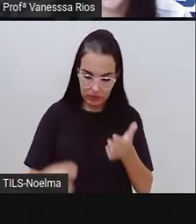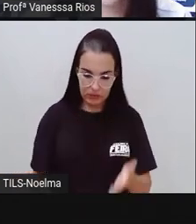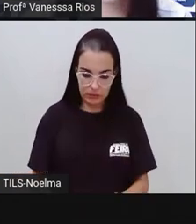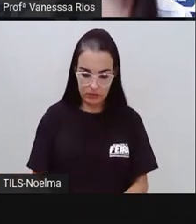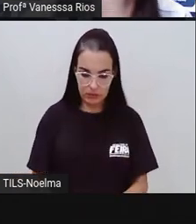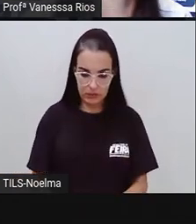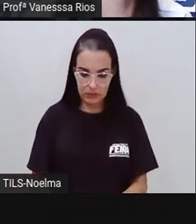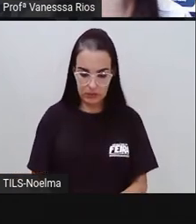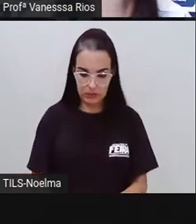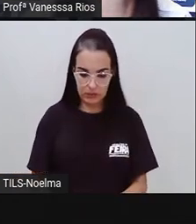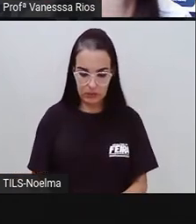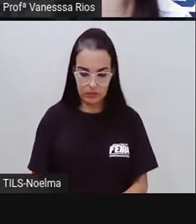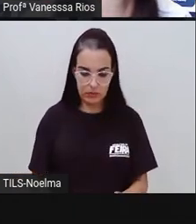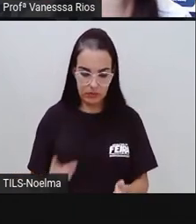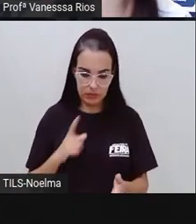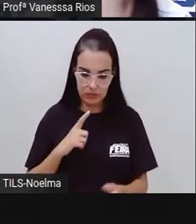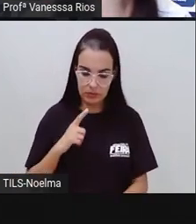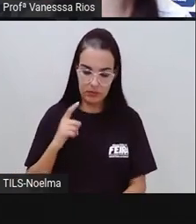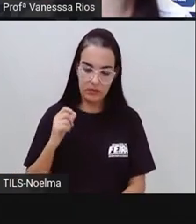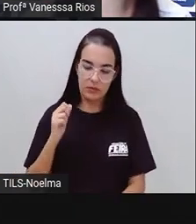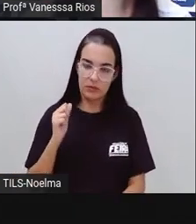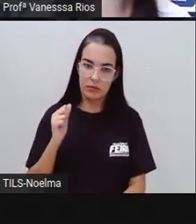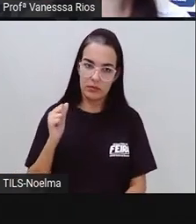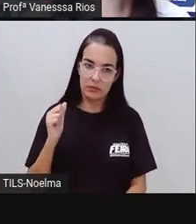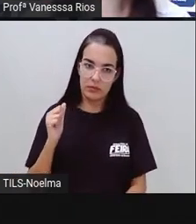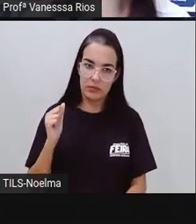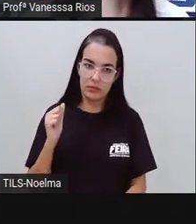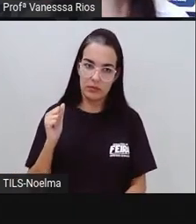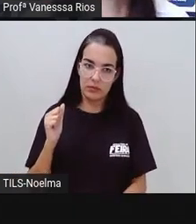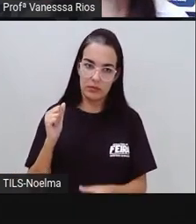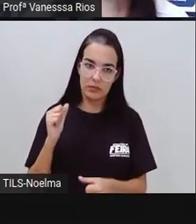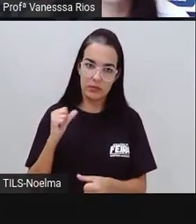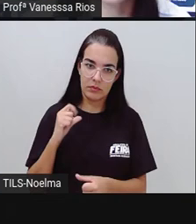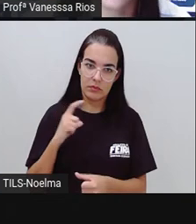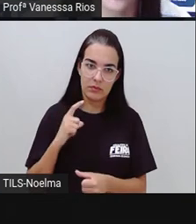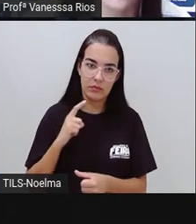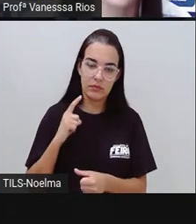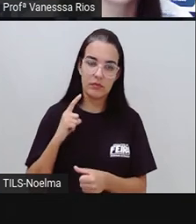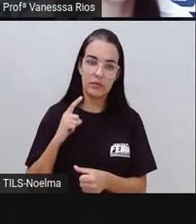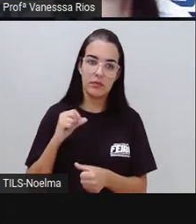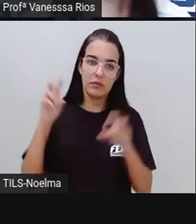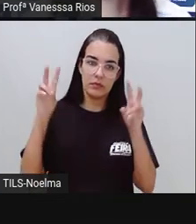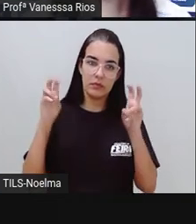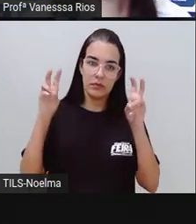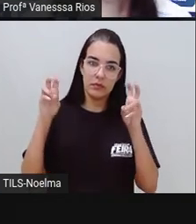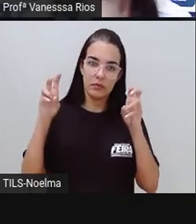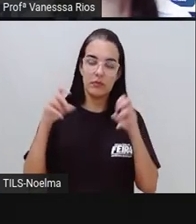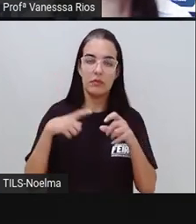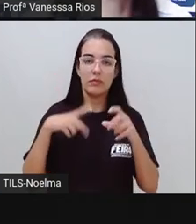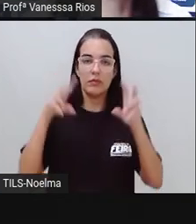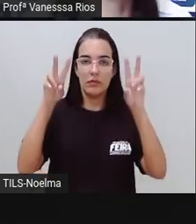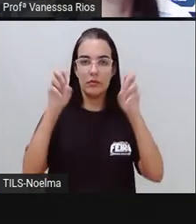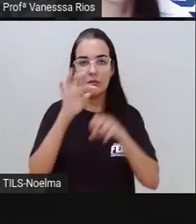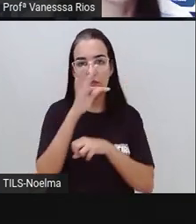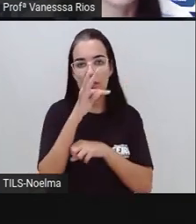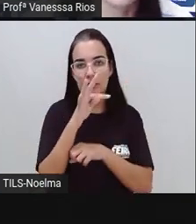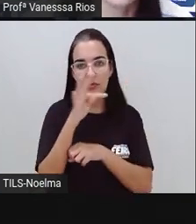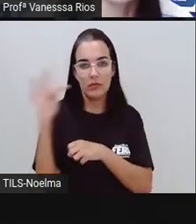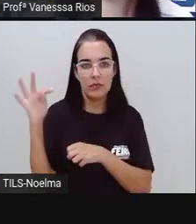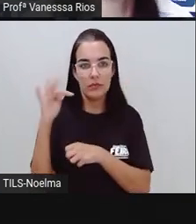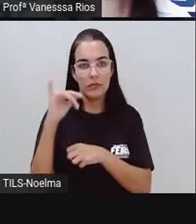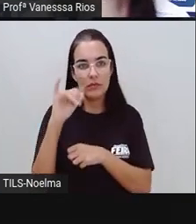abordado pelas perguntas e respostas. Então, o título norteará melhor o objetivo delimitando do tema